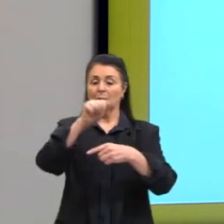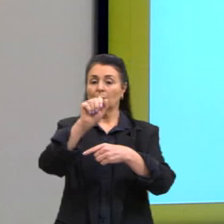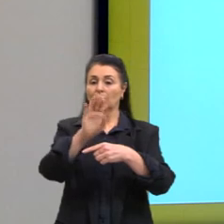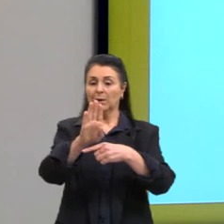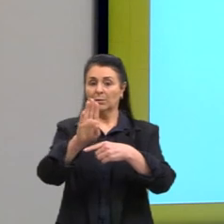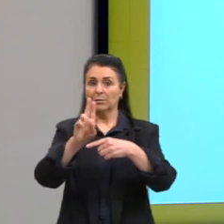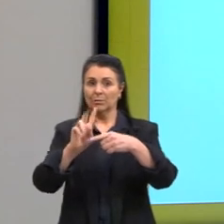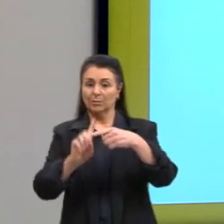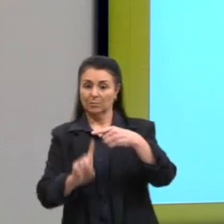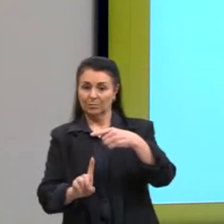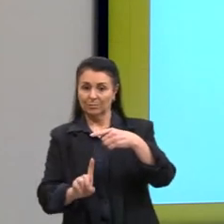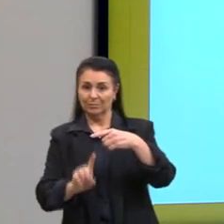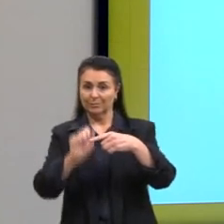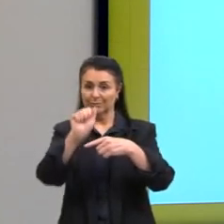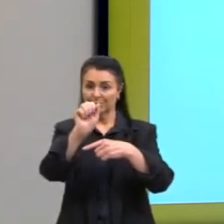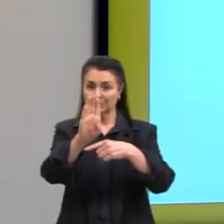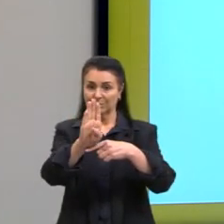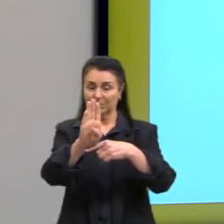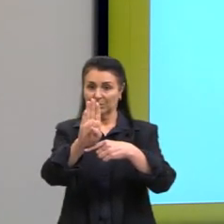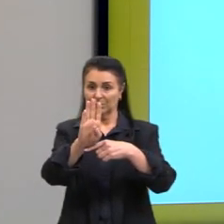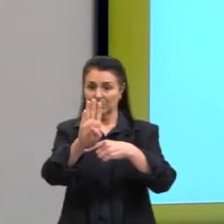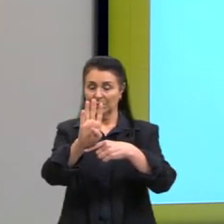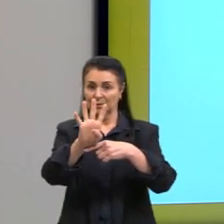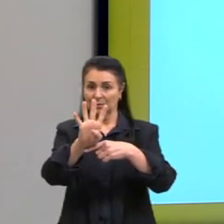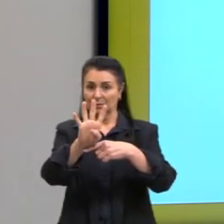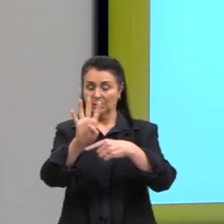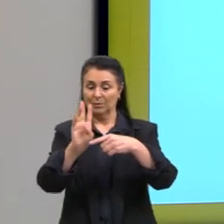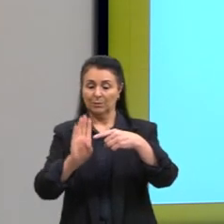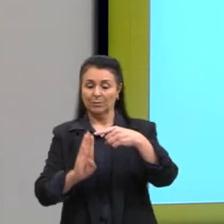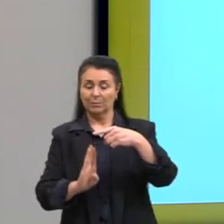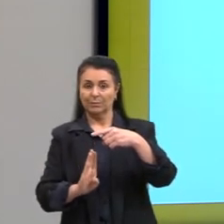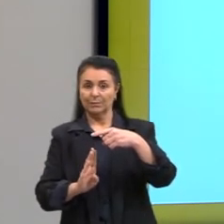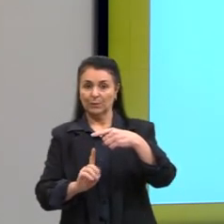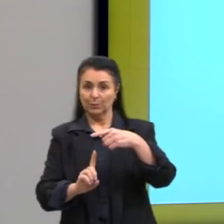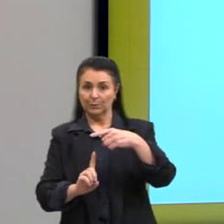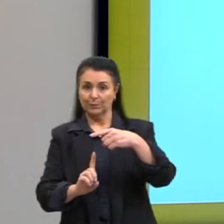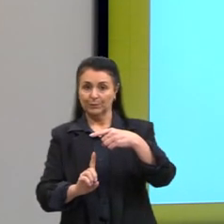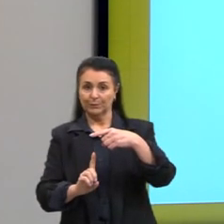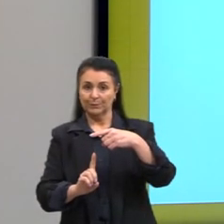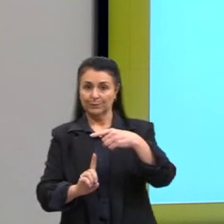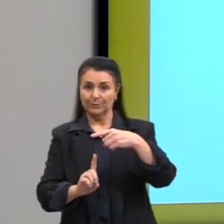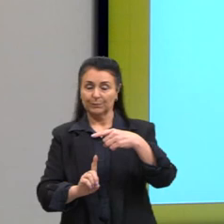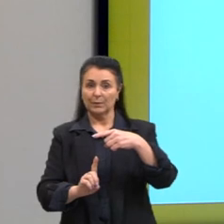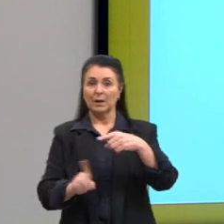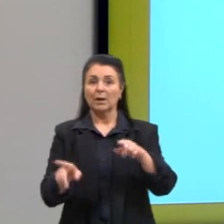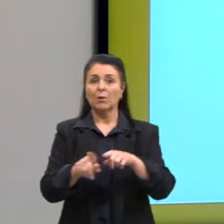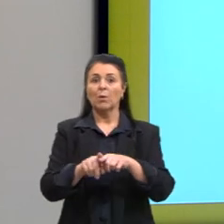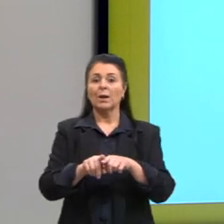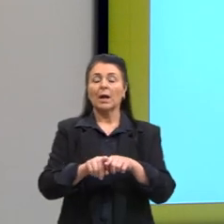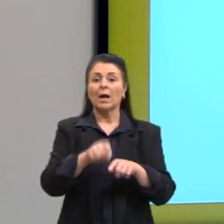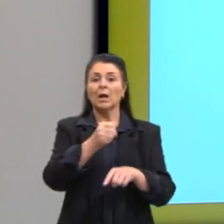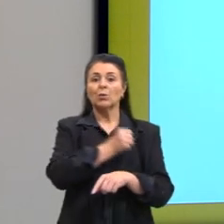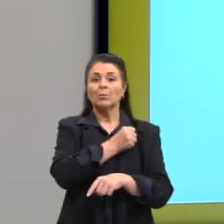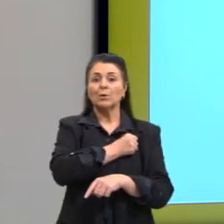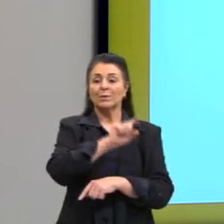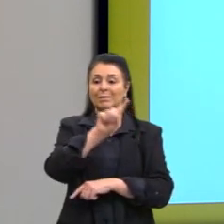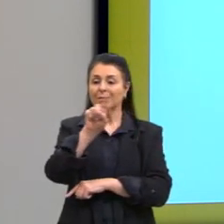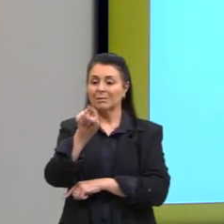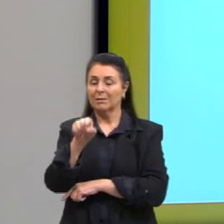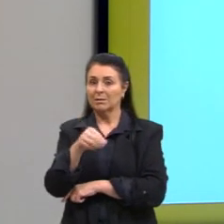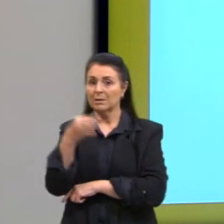B. E aqui, 4 sobre 1. Na verdade, é 4 números inteiros. Números decimais exatos, ou seja,